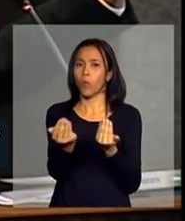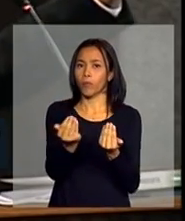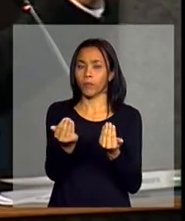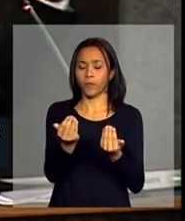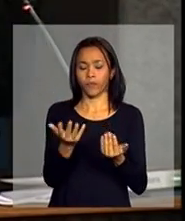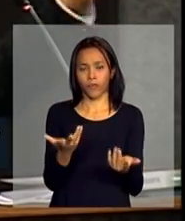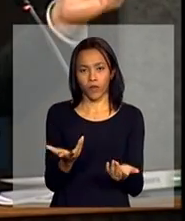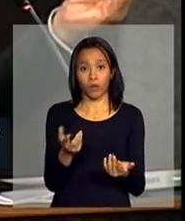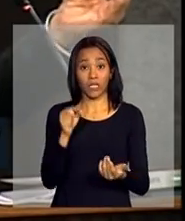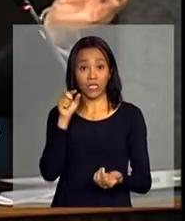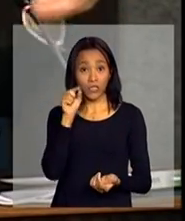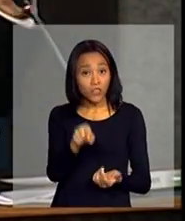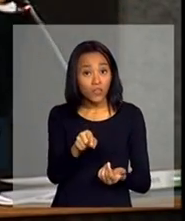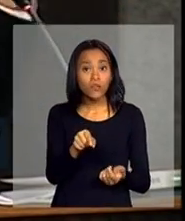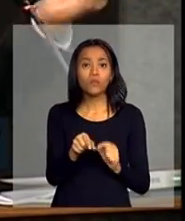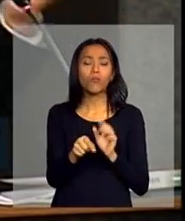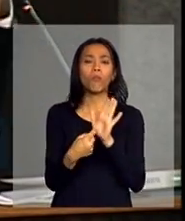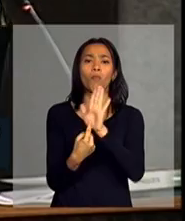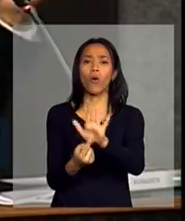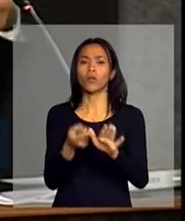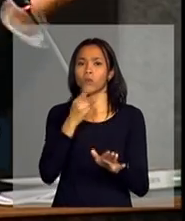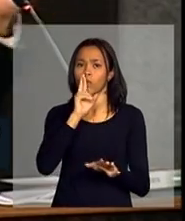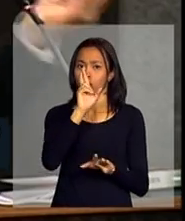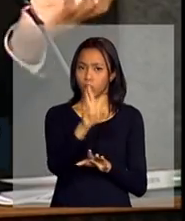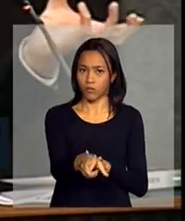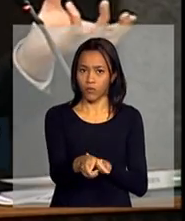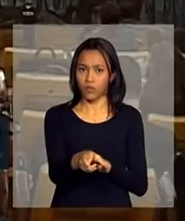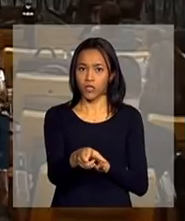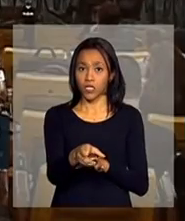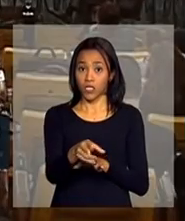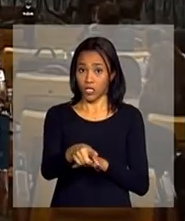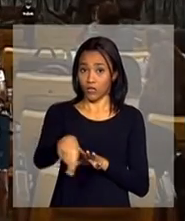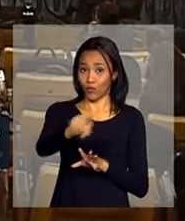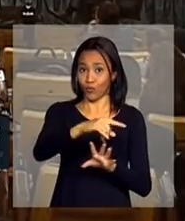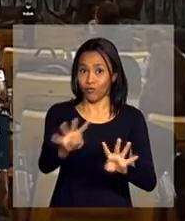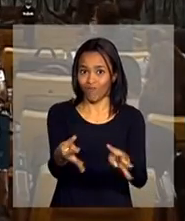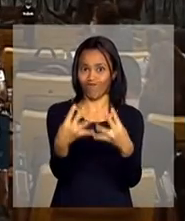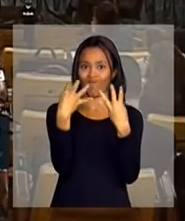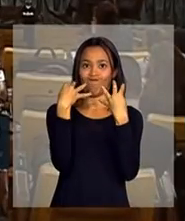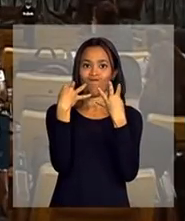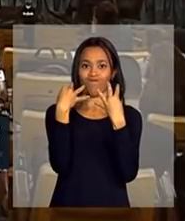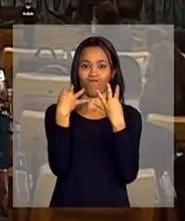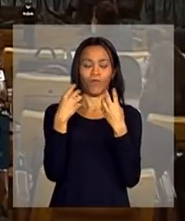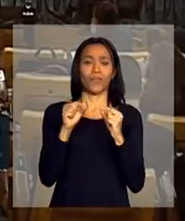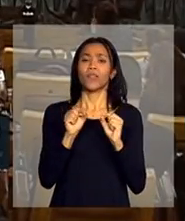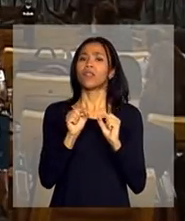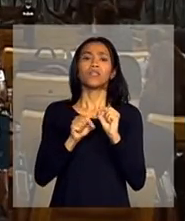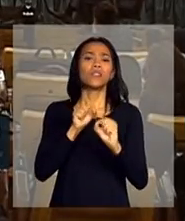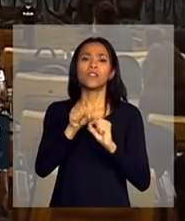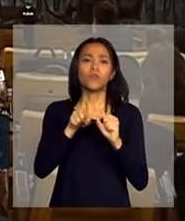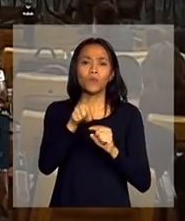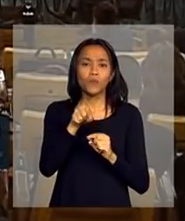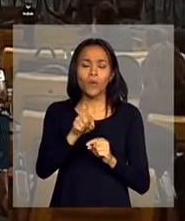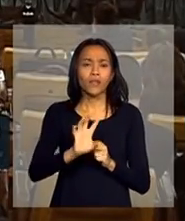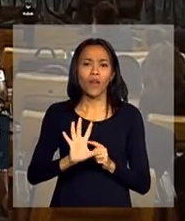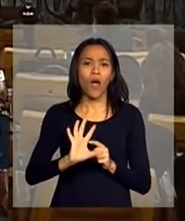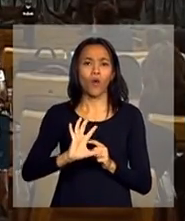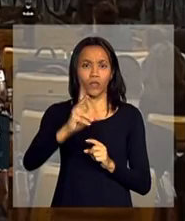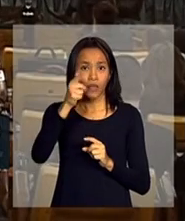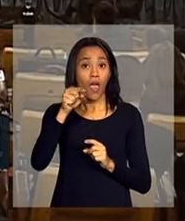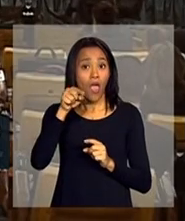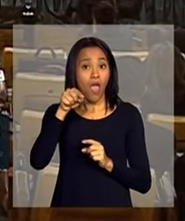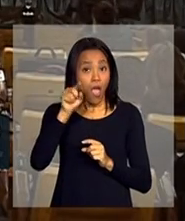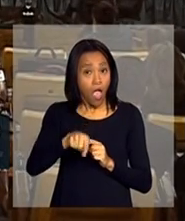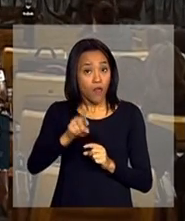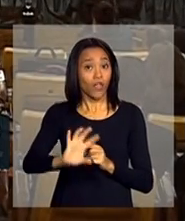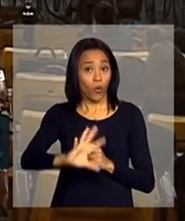isso eu acho que é um resultado que a gente... que chama muita atenção. Quer dizer, isso não é o que está acontecendo... Isso é o que está